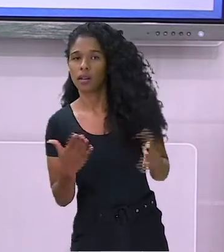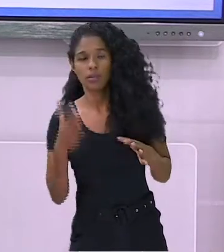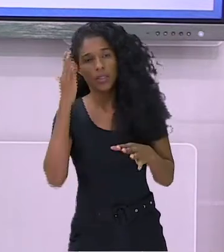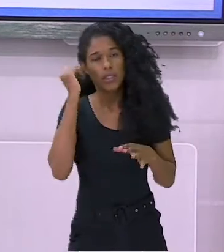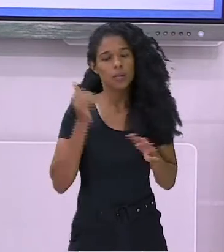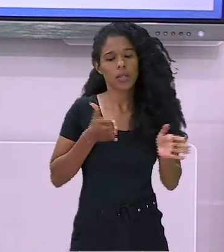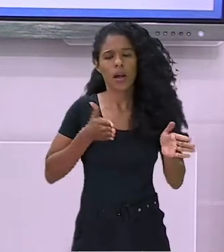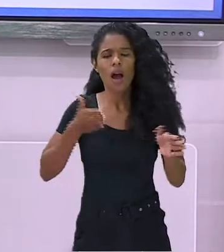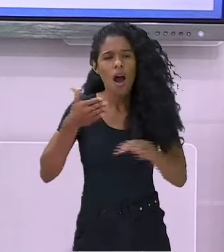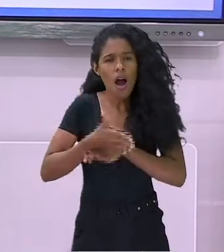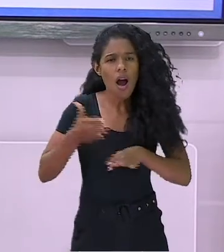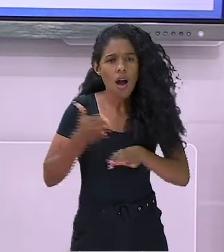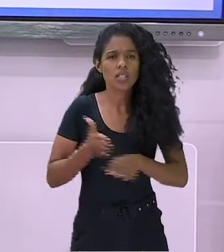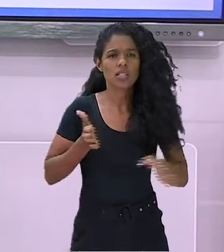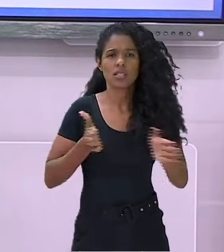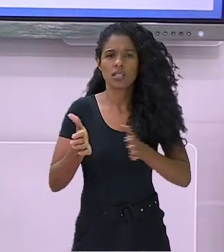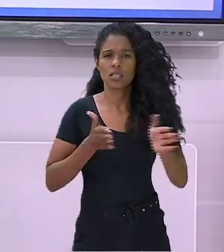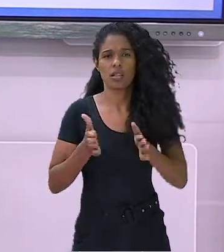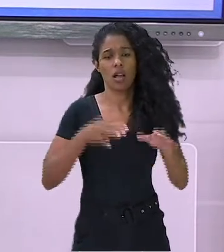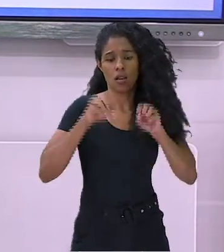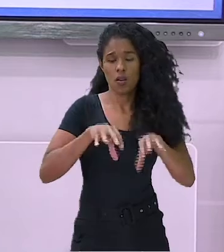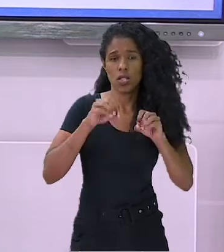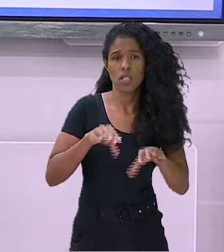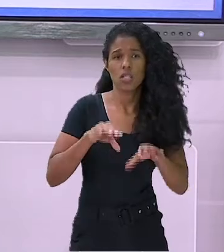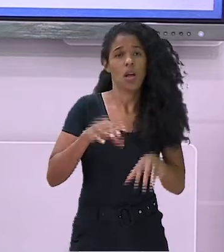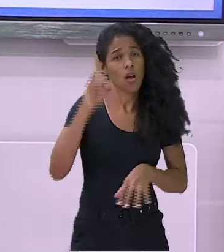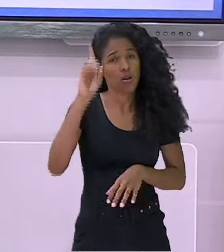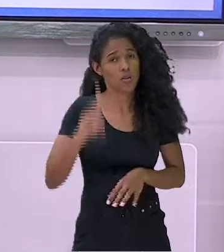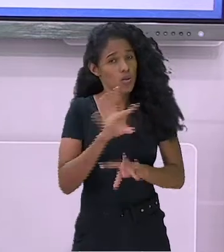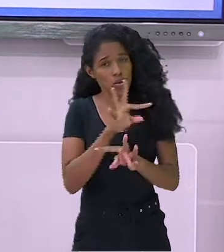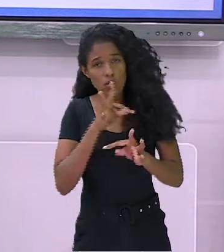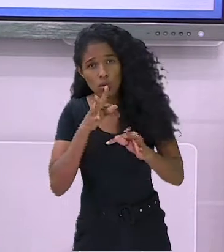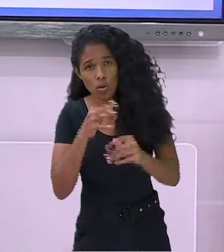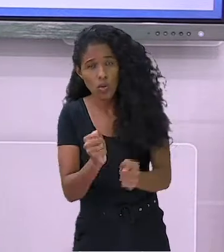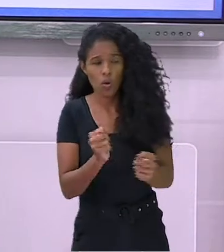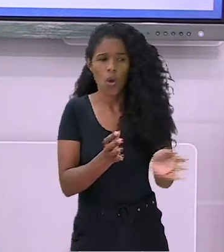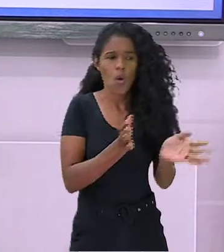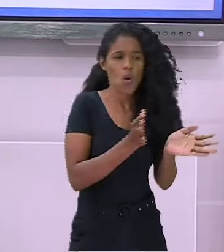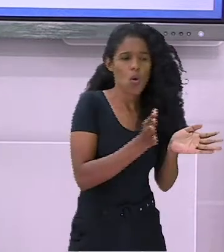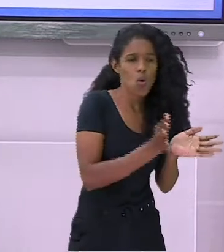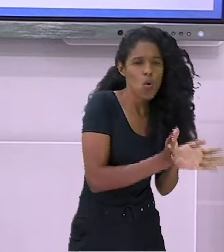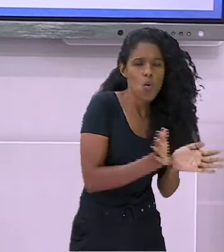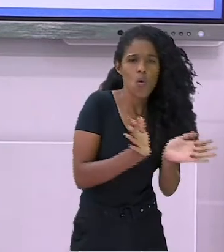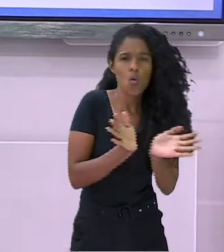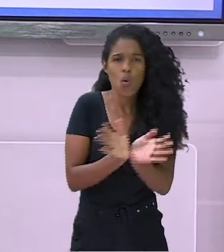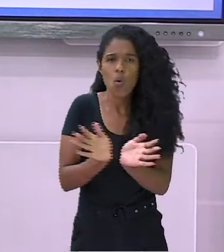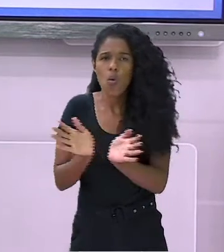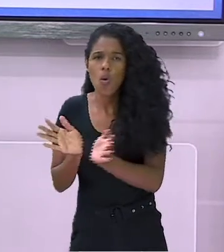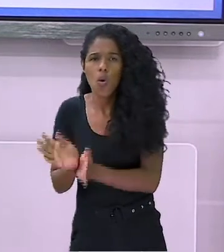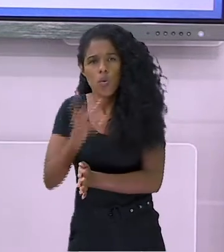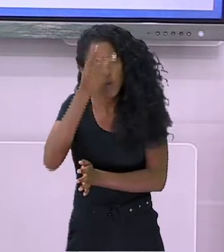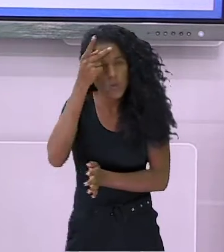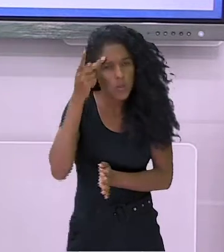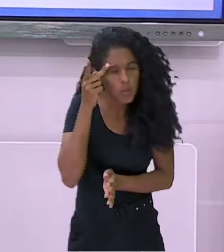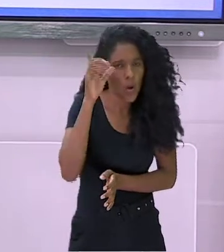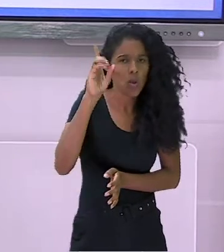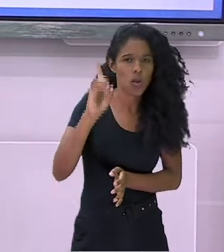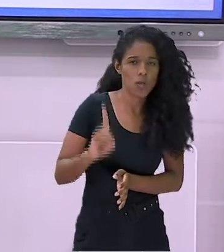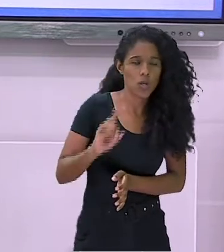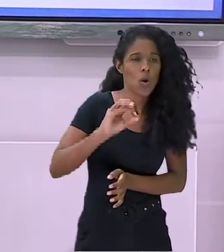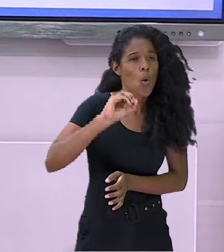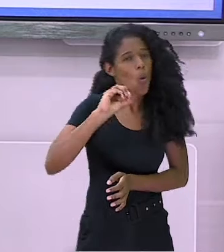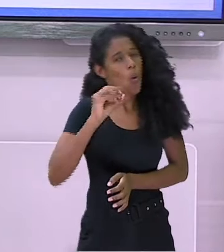à educação é direito de todos. Isso é válido para todos os grupos de pessoas com ou sem deficiência,